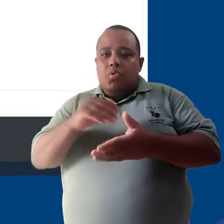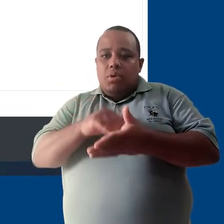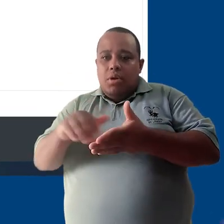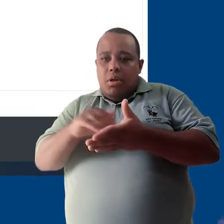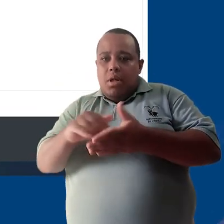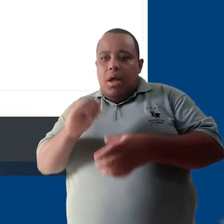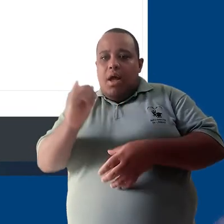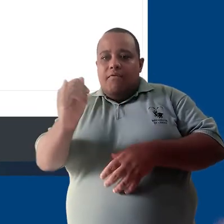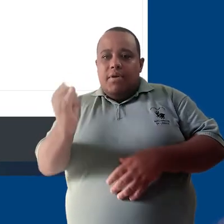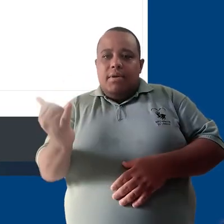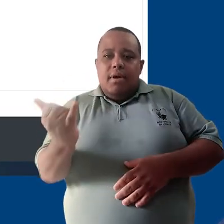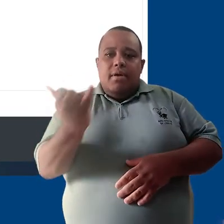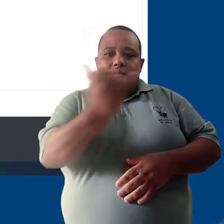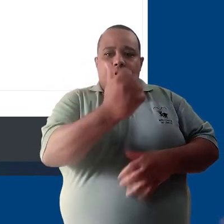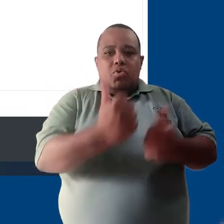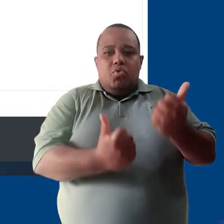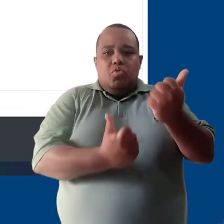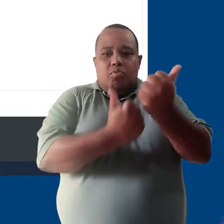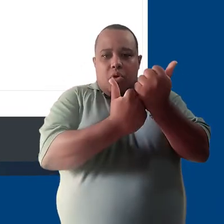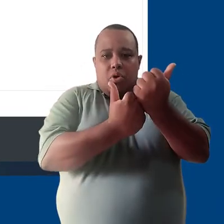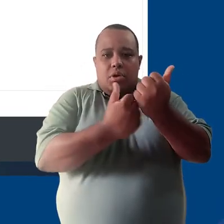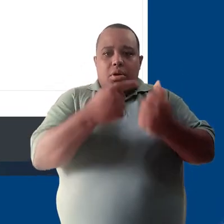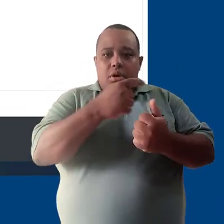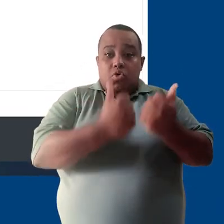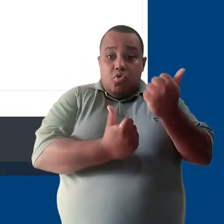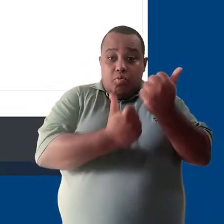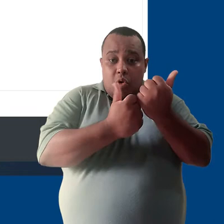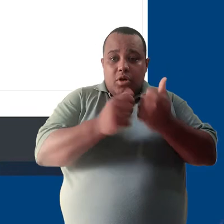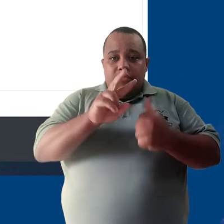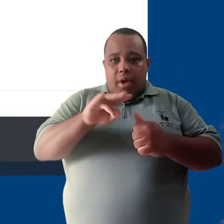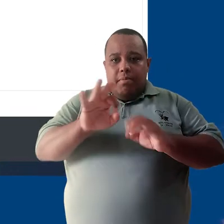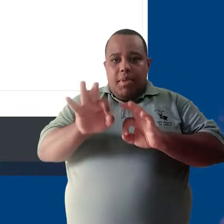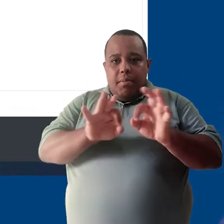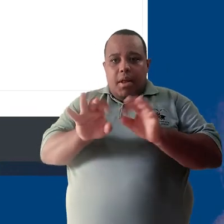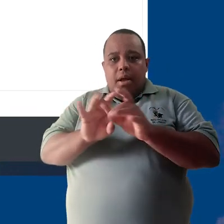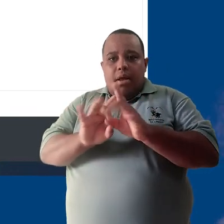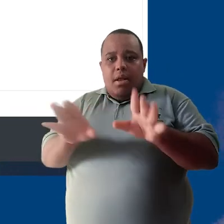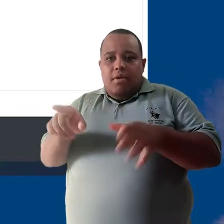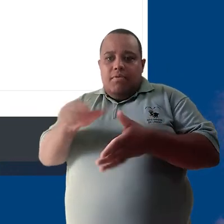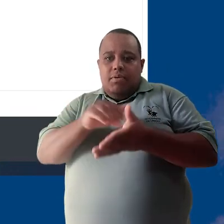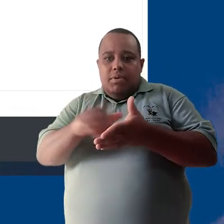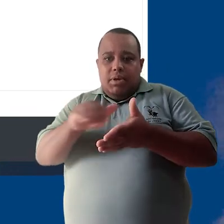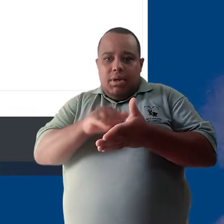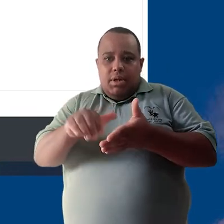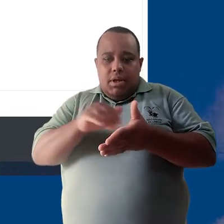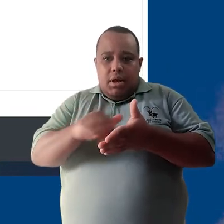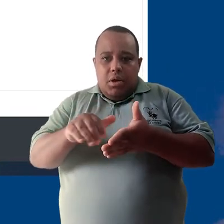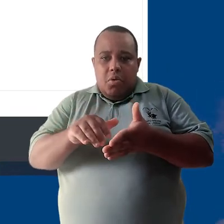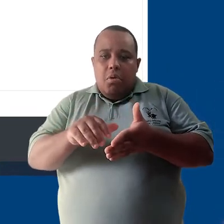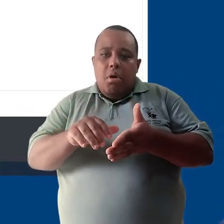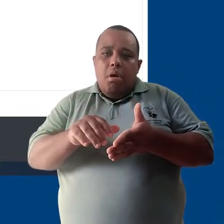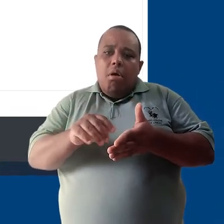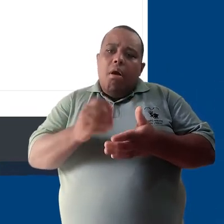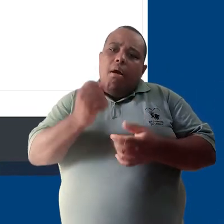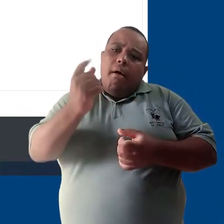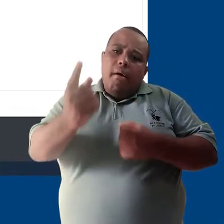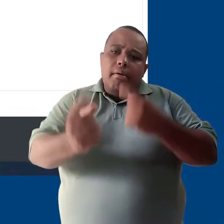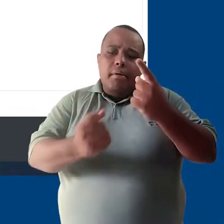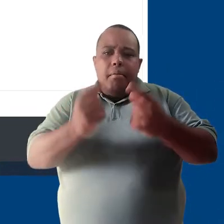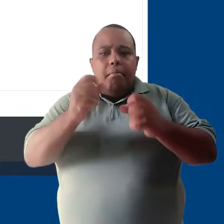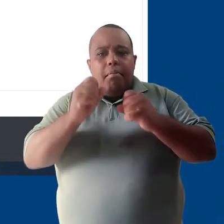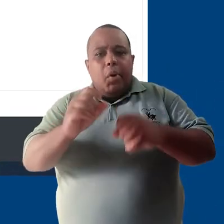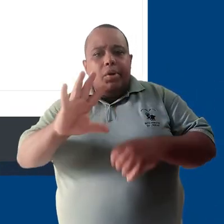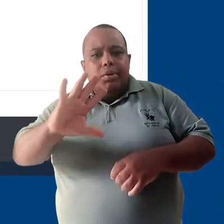inserido na categoria do curso como secretário. Eventualmente, podem ocorrer casos onde